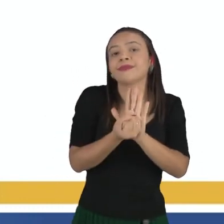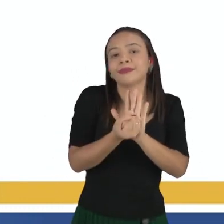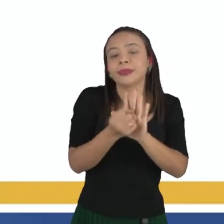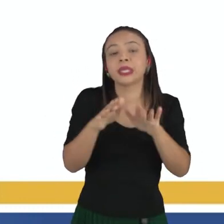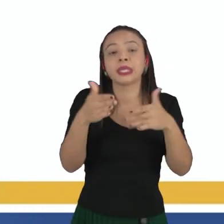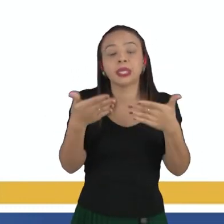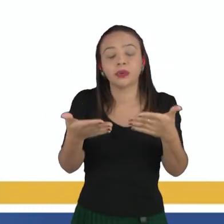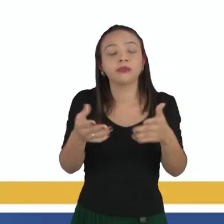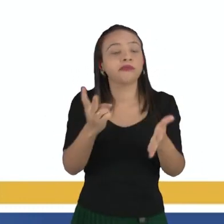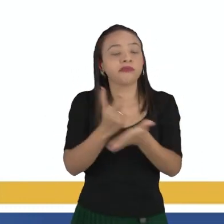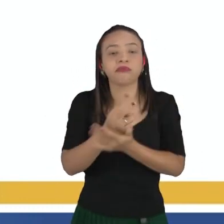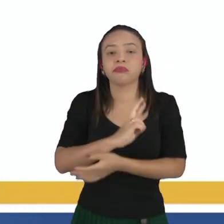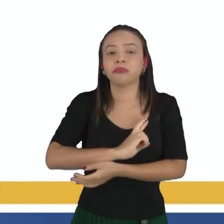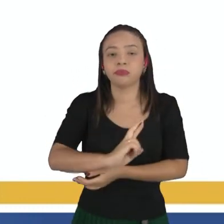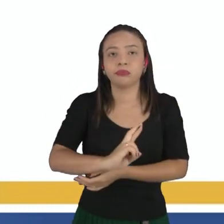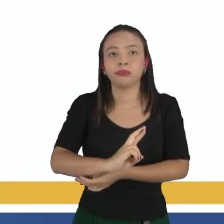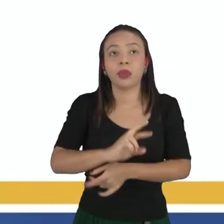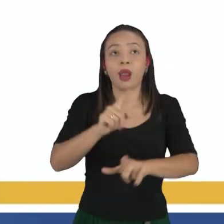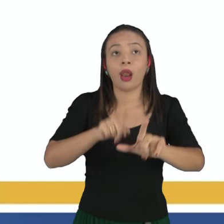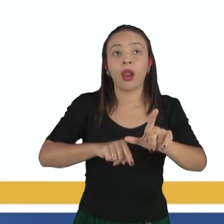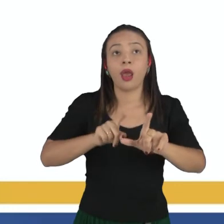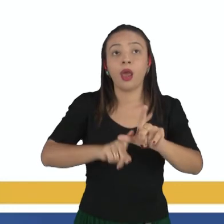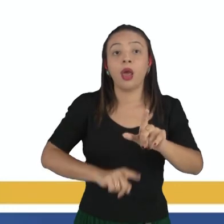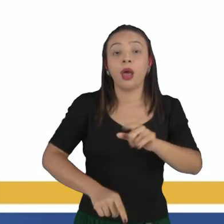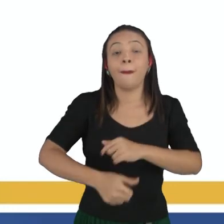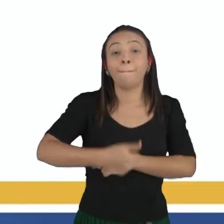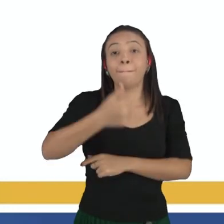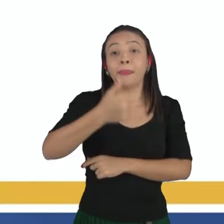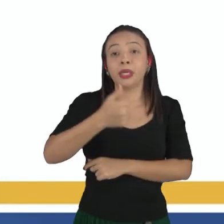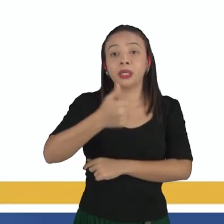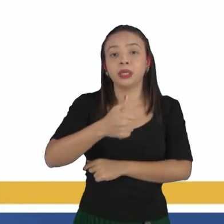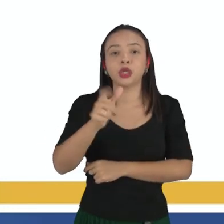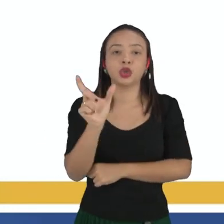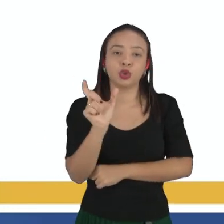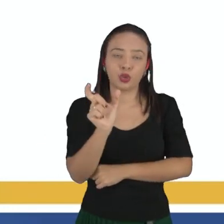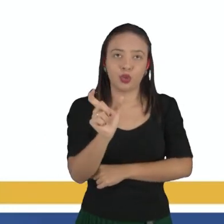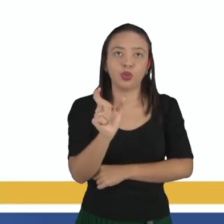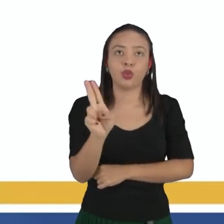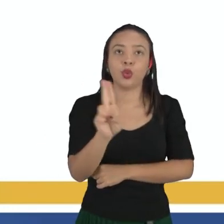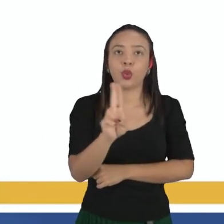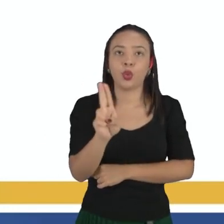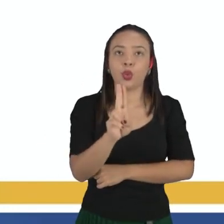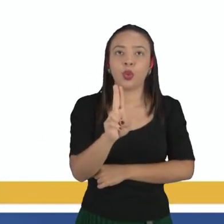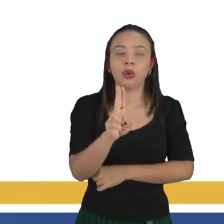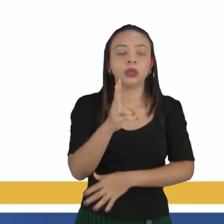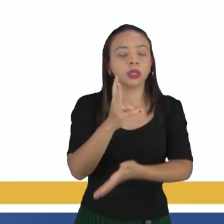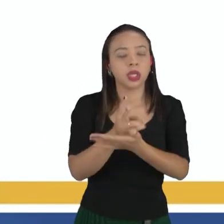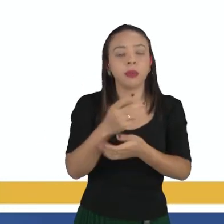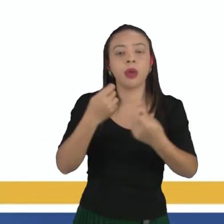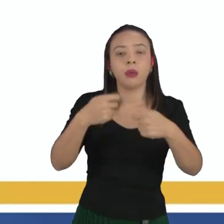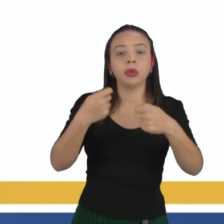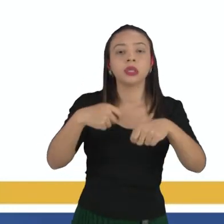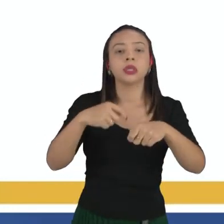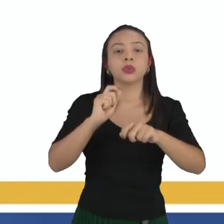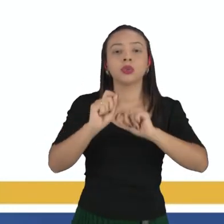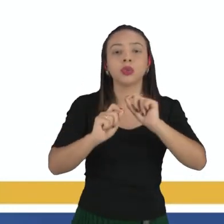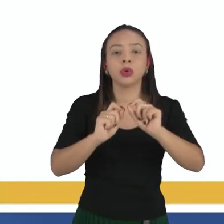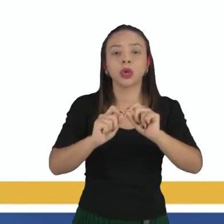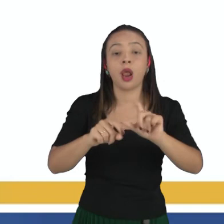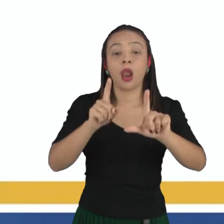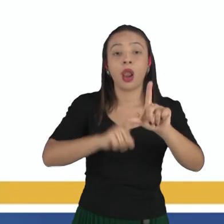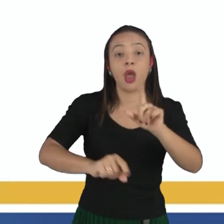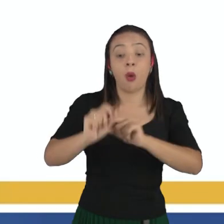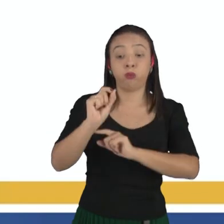Então eles são representados pela letra inicial do seu nome, e essa letra precisa estar grafada ou